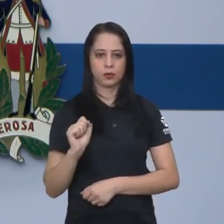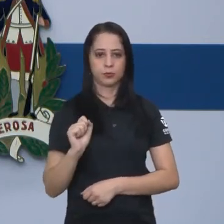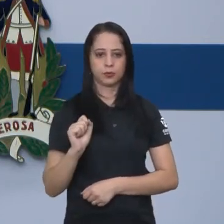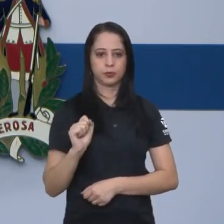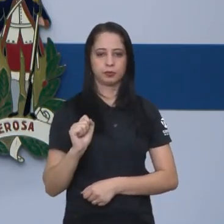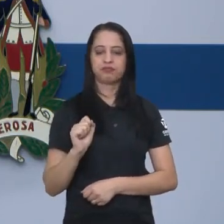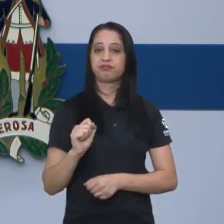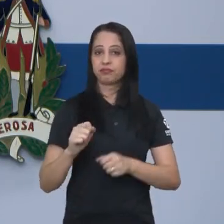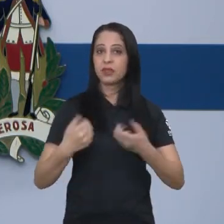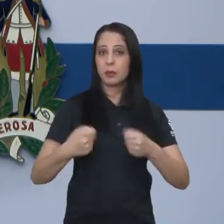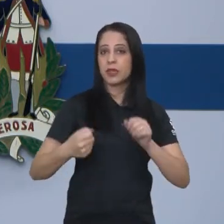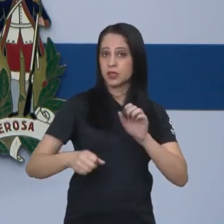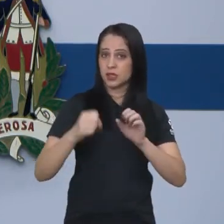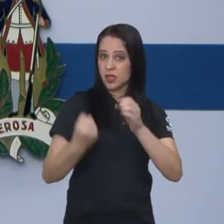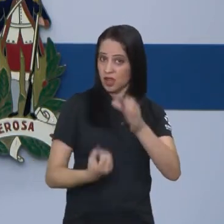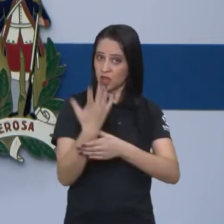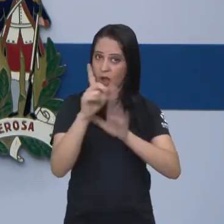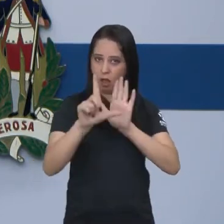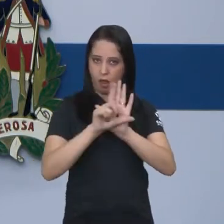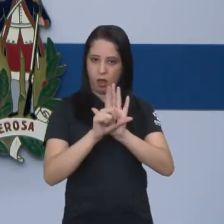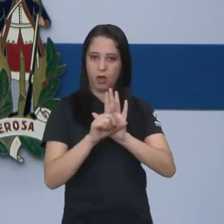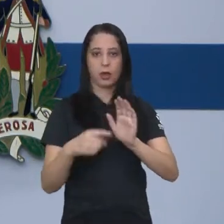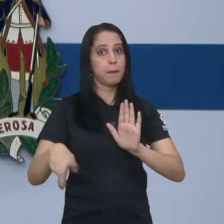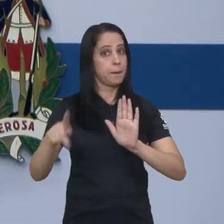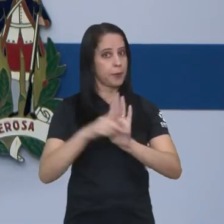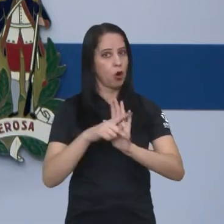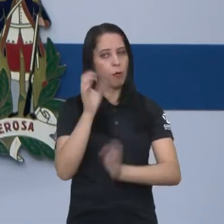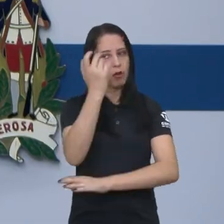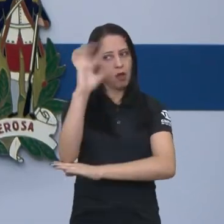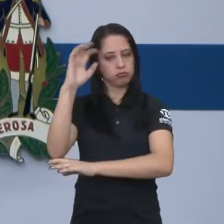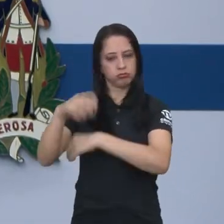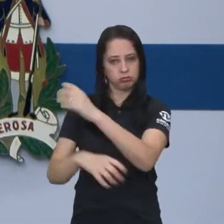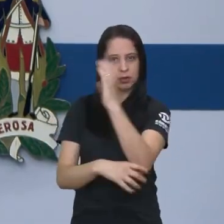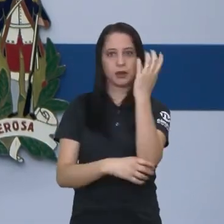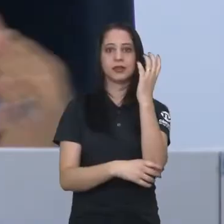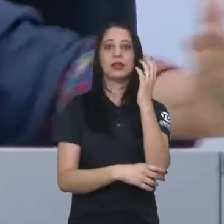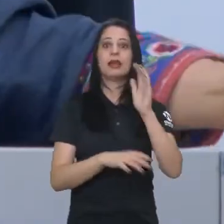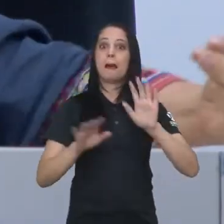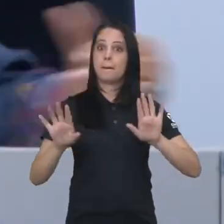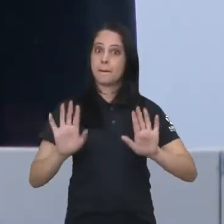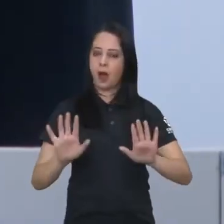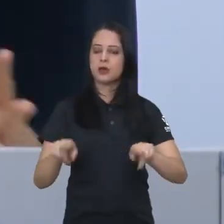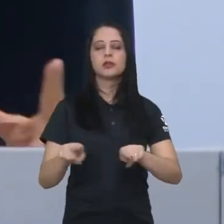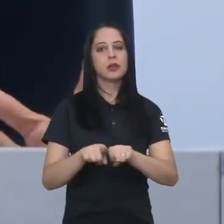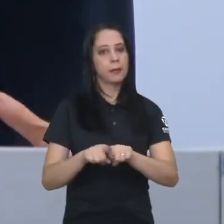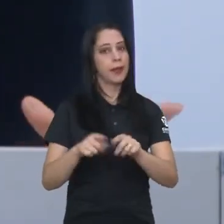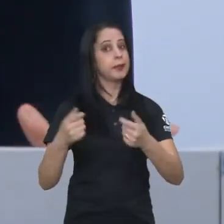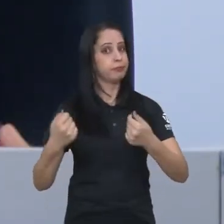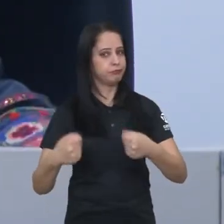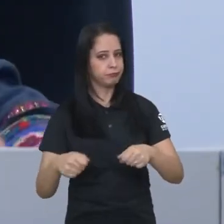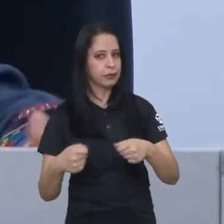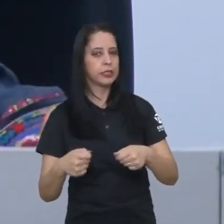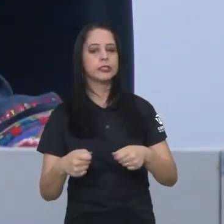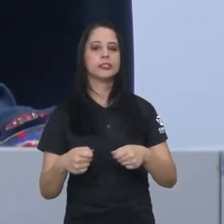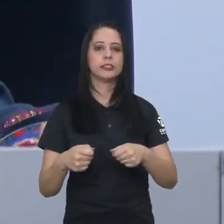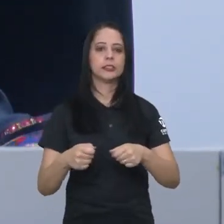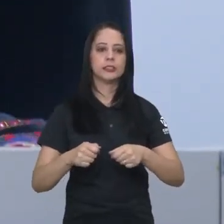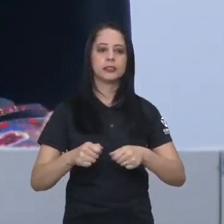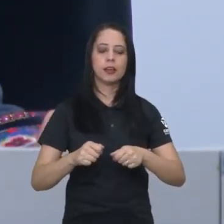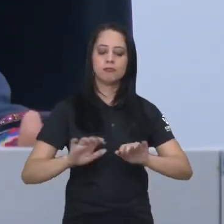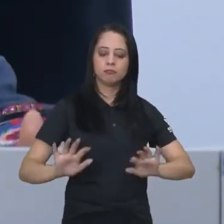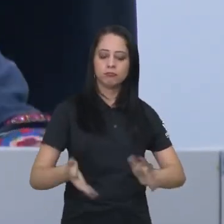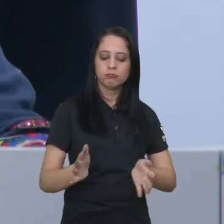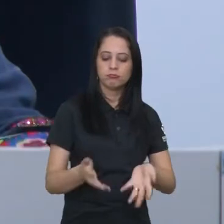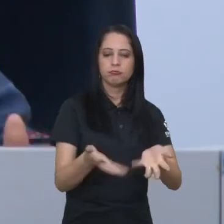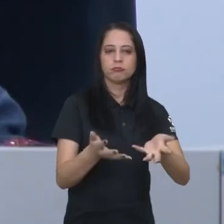Legislativo na promoção de políticas públicas pautadas na educação ambiental. Mas para a parlamentar, além das leis, é